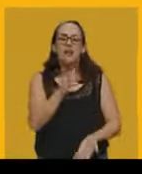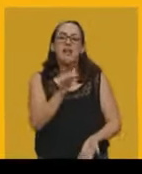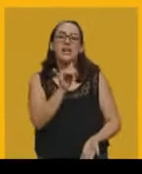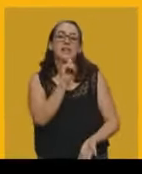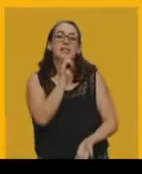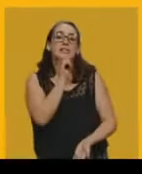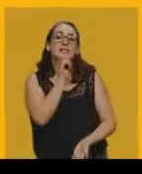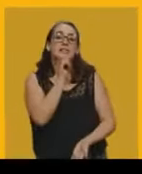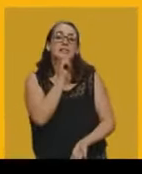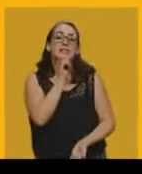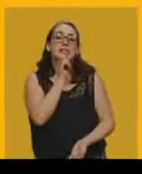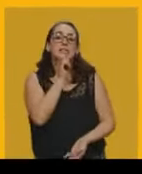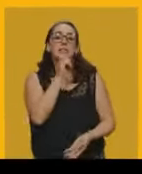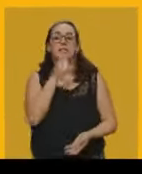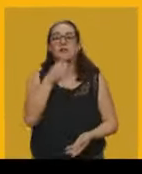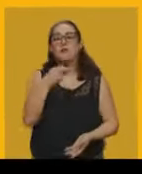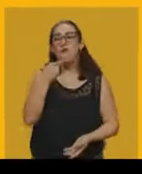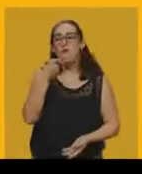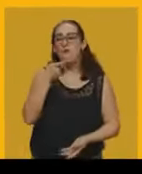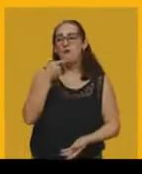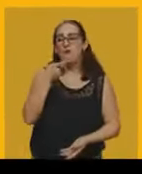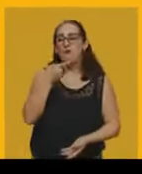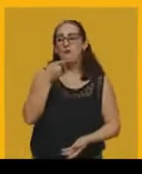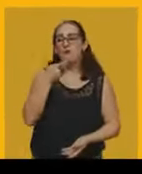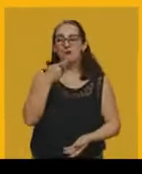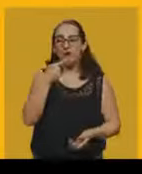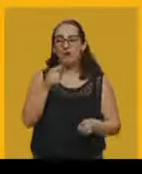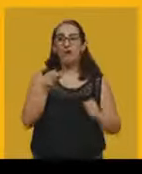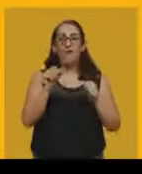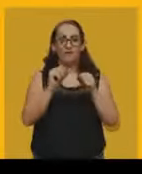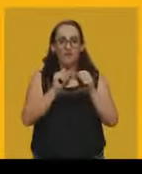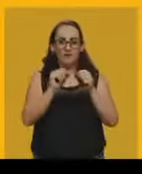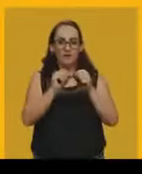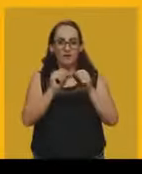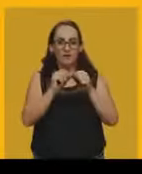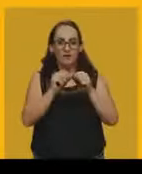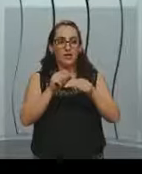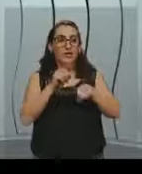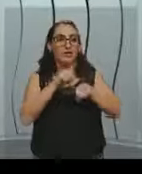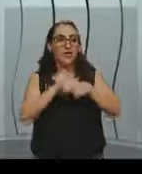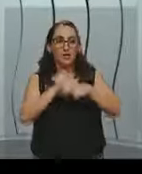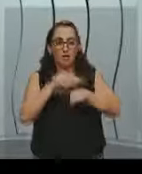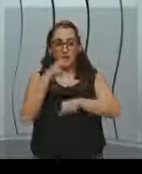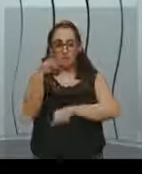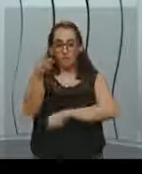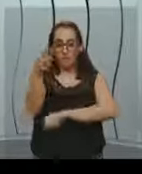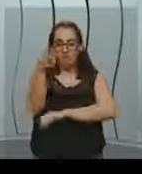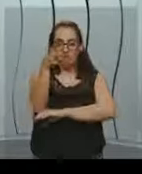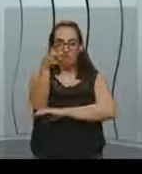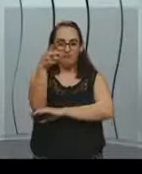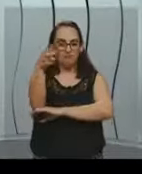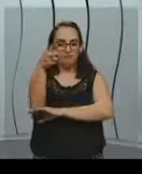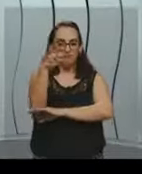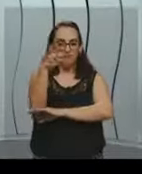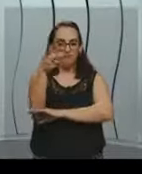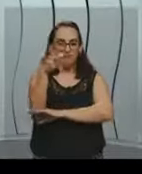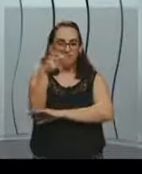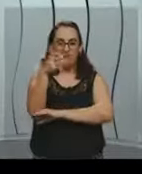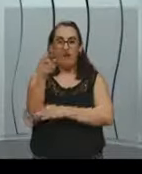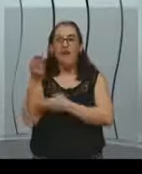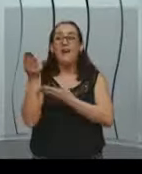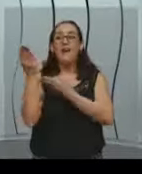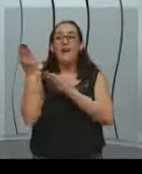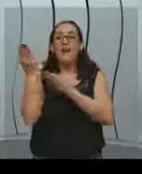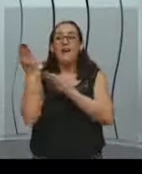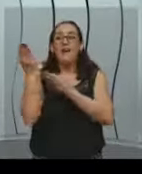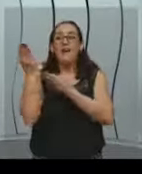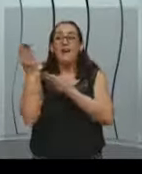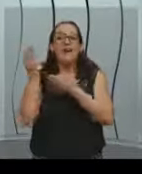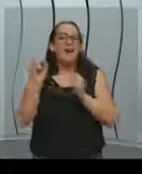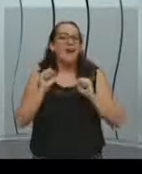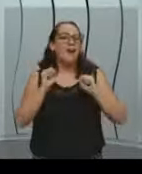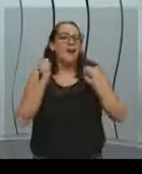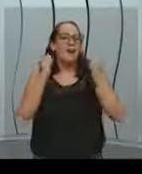falas que serão produzidas no momento da gravação. Essa parte eu adoro, cinema de animação. Aqui